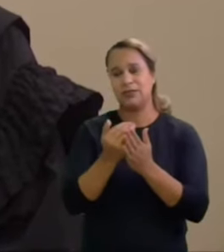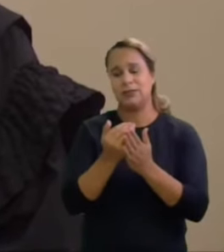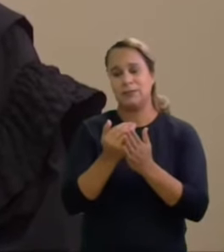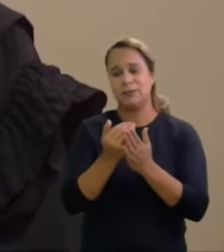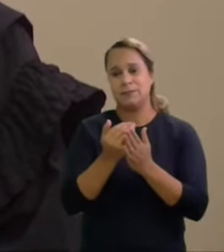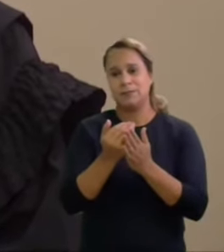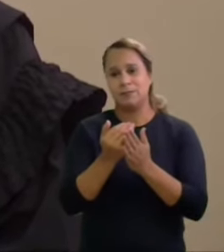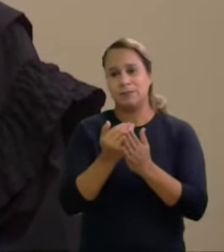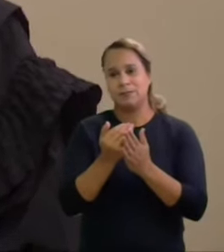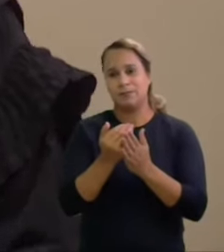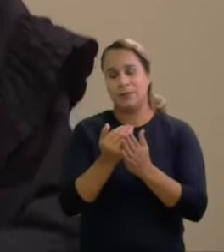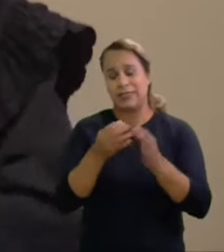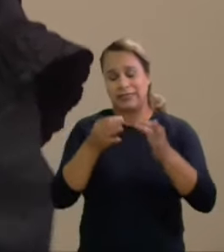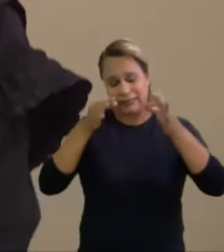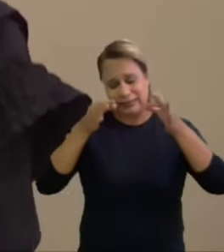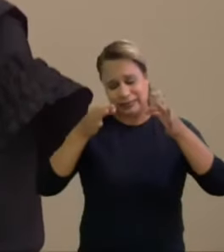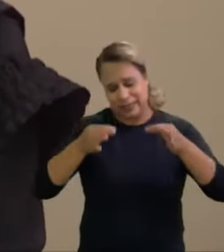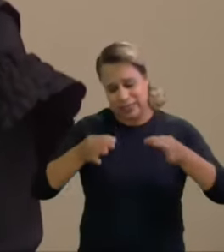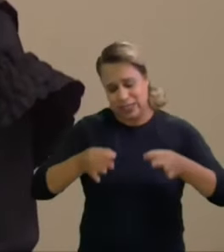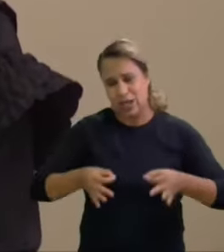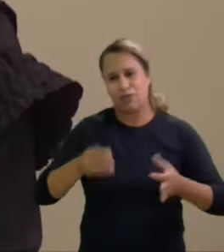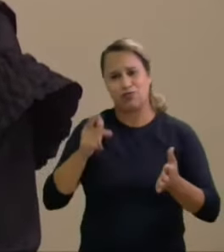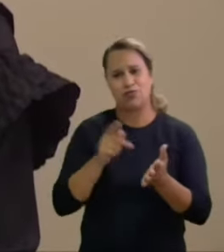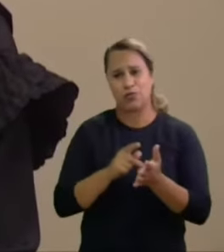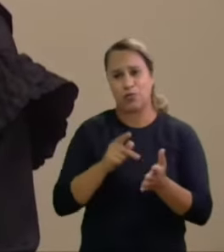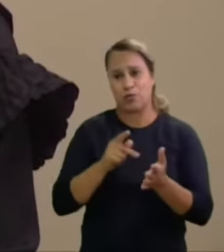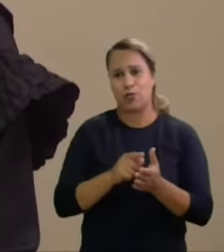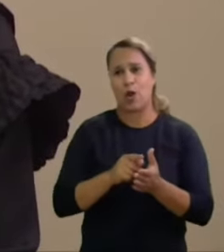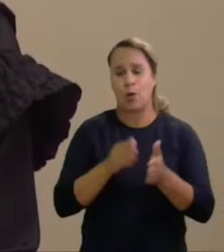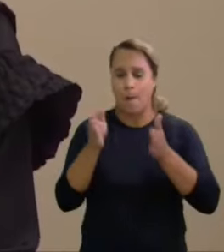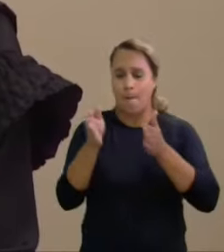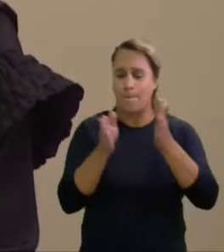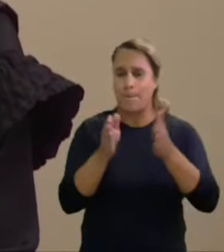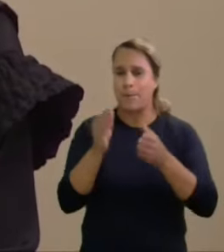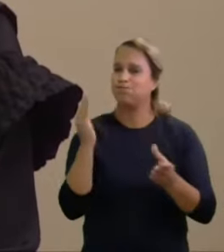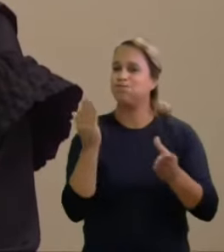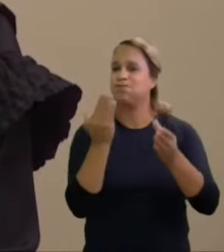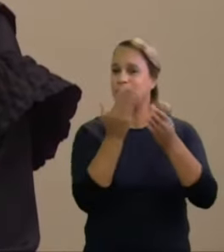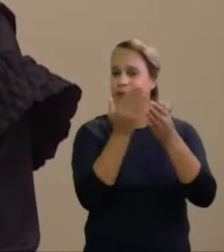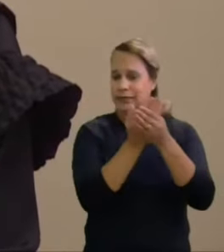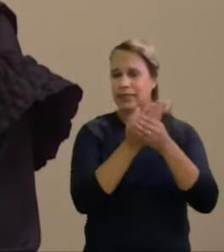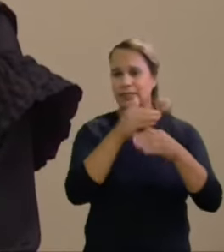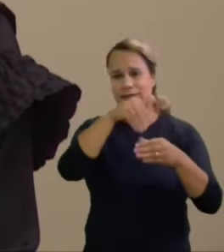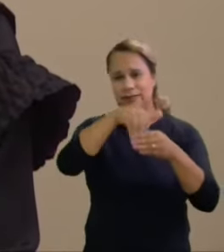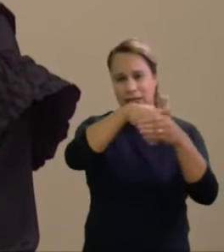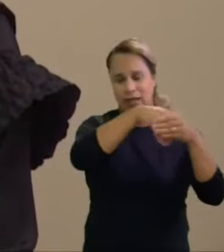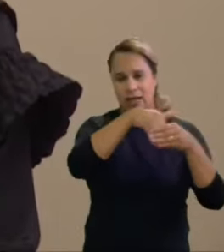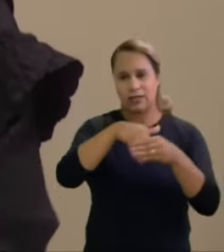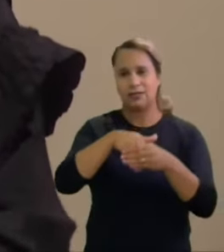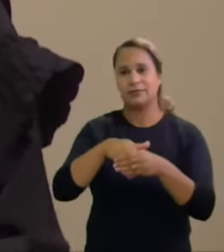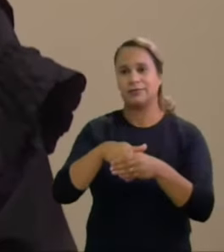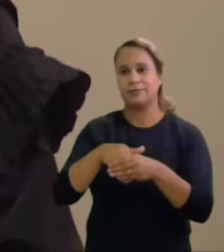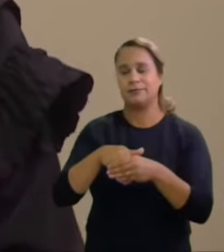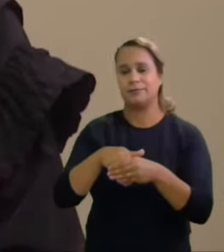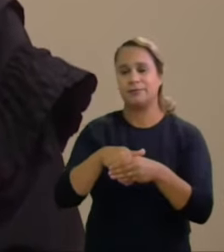eleitoral caracterizando o abuso do poder econômico e por consequência a cassação do mandato